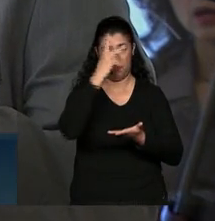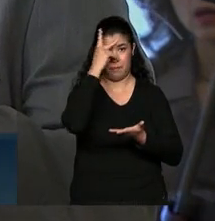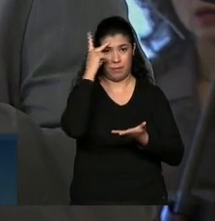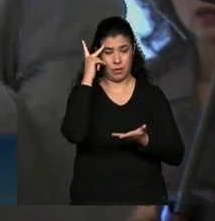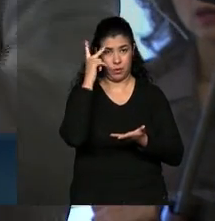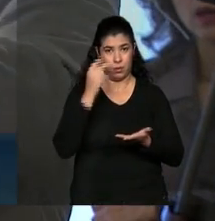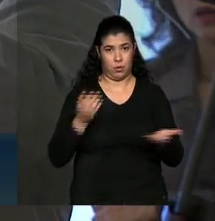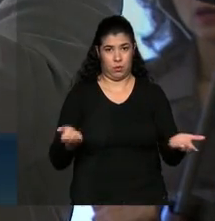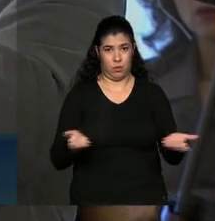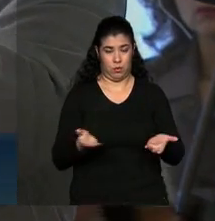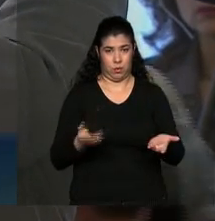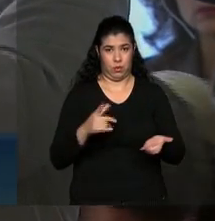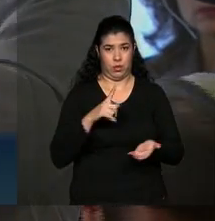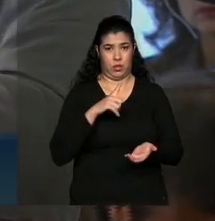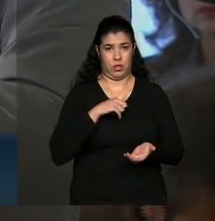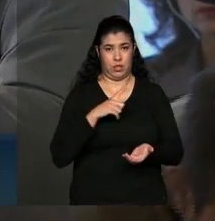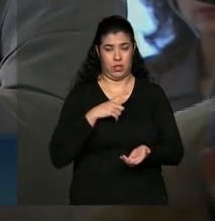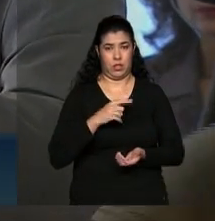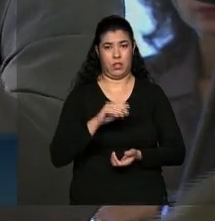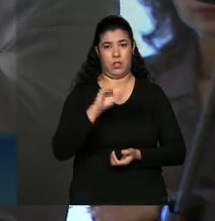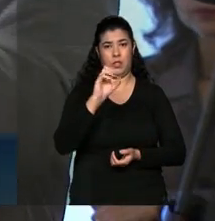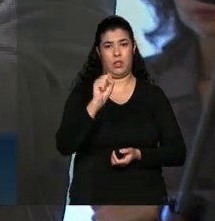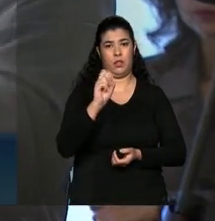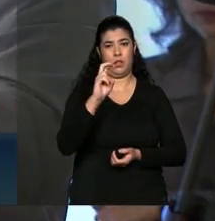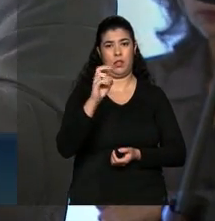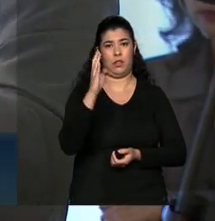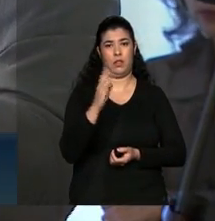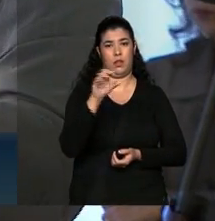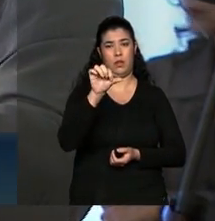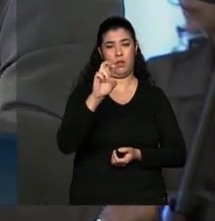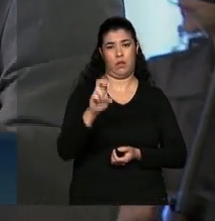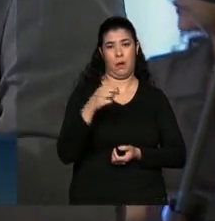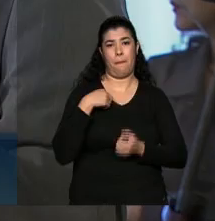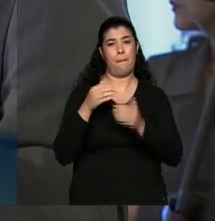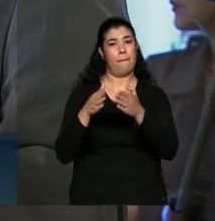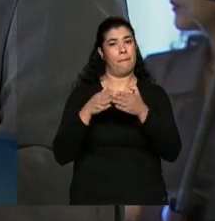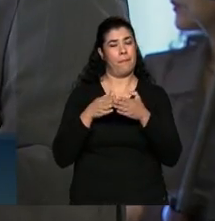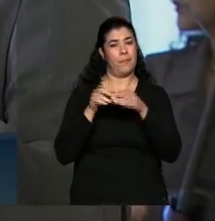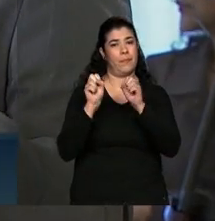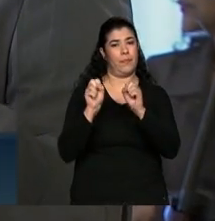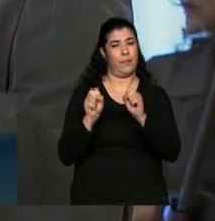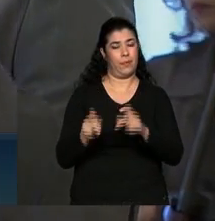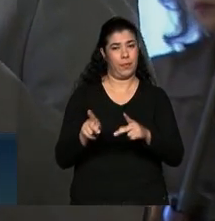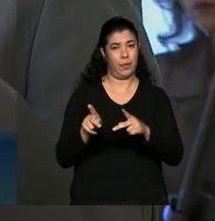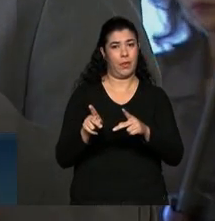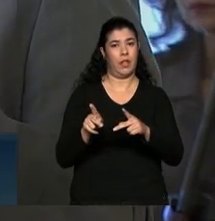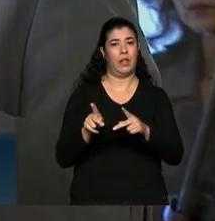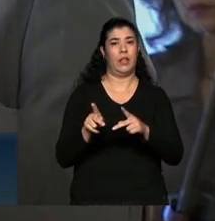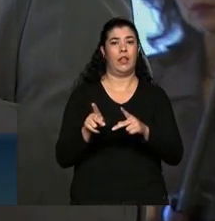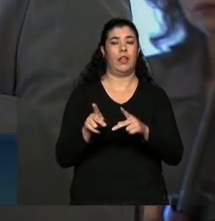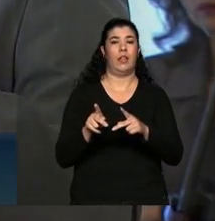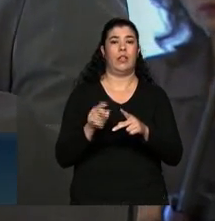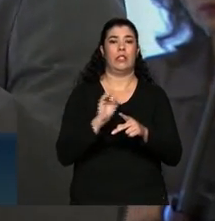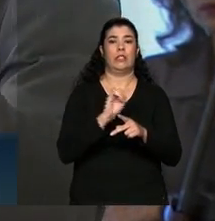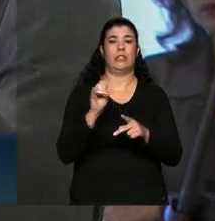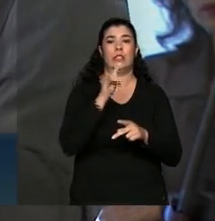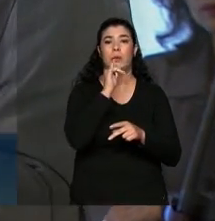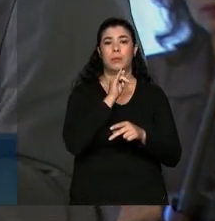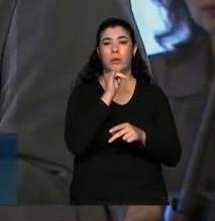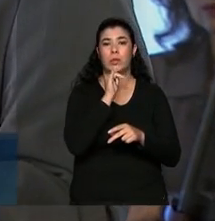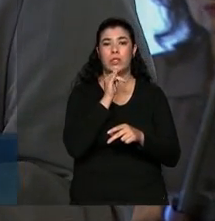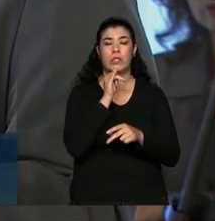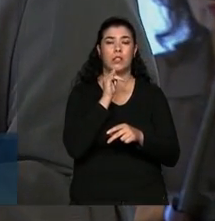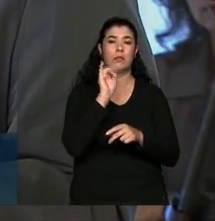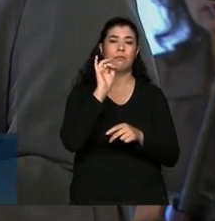atinge o 85 95 e pede a aposentadoria numa eventual não